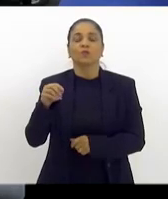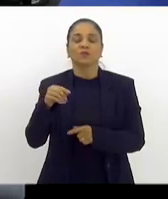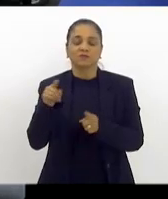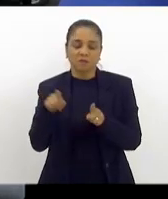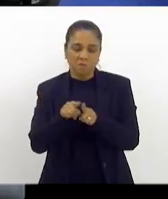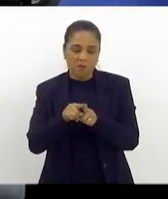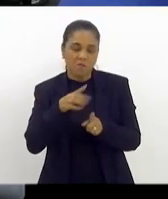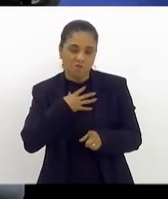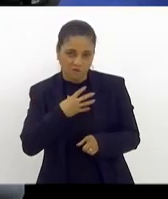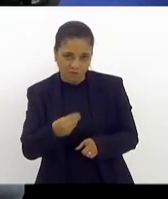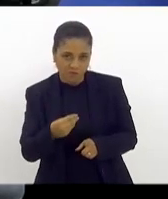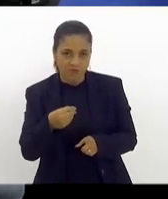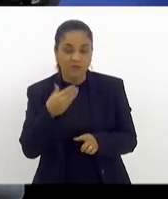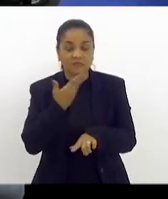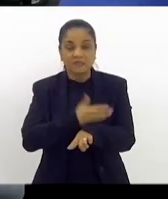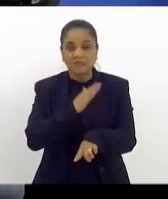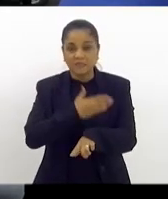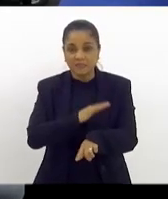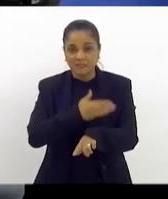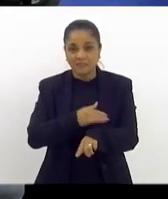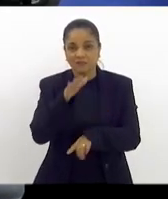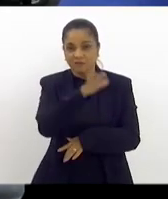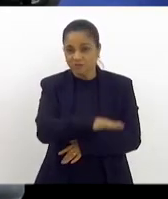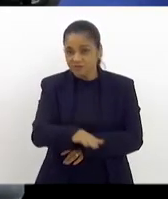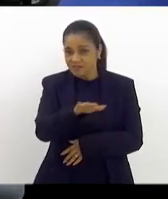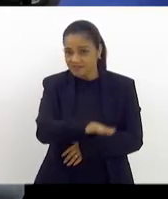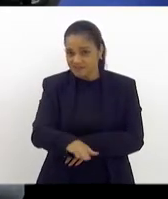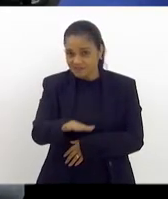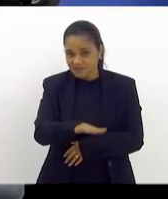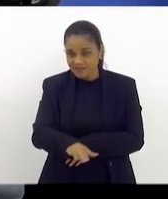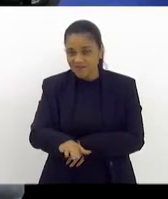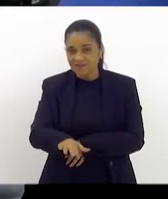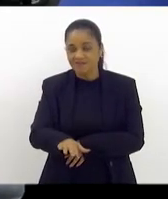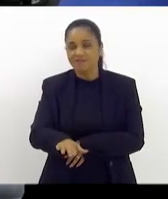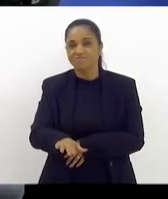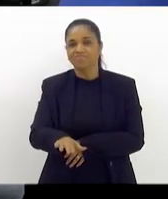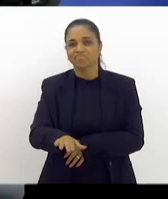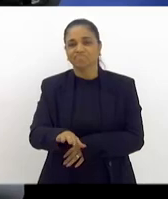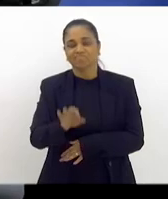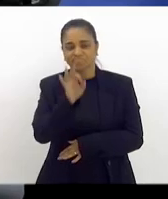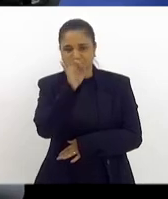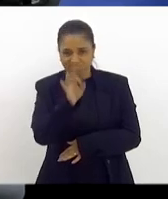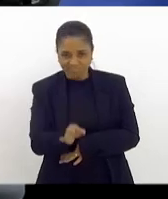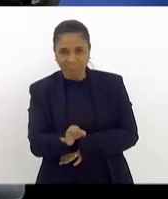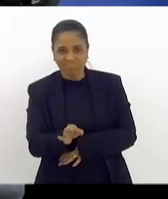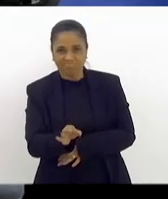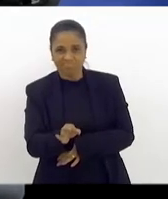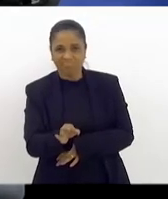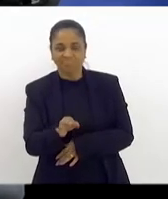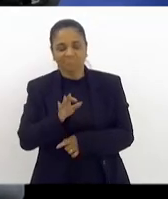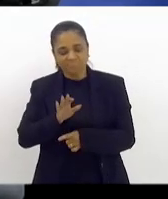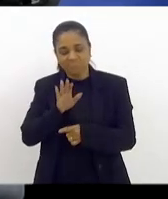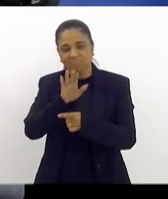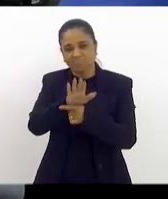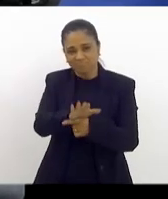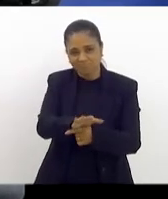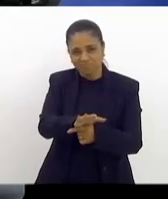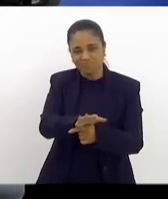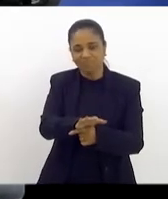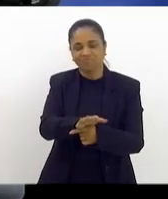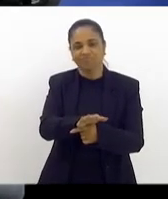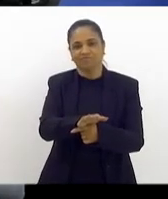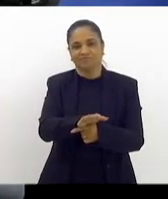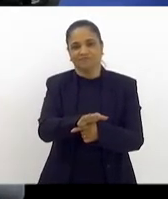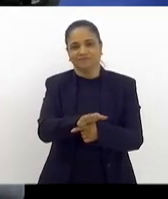praticando, treinando as crianças. E, com certeza, dando uma contribuição muito grande